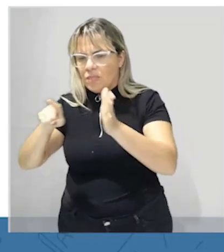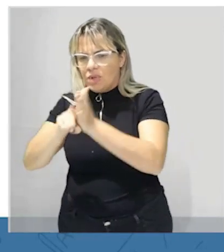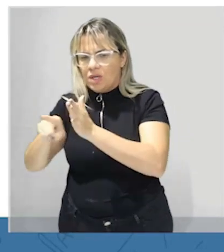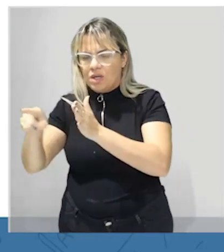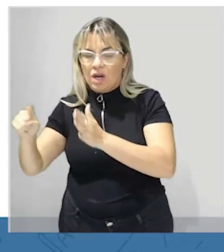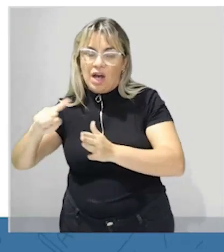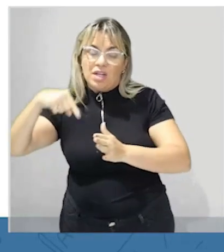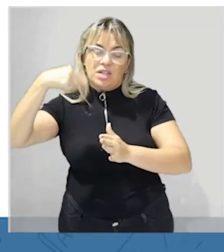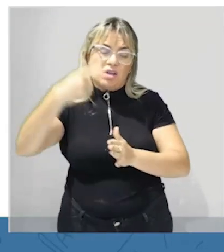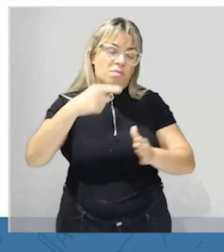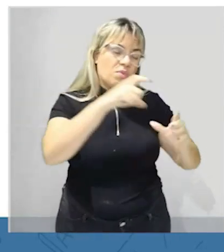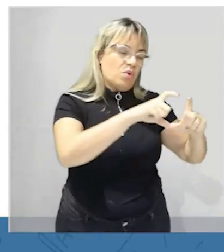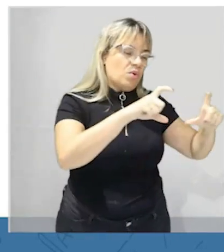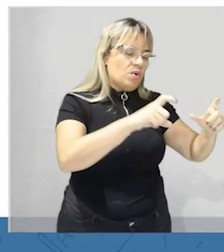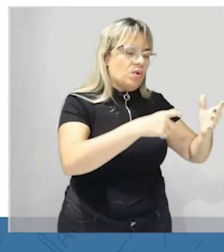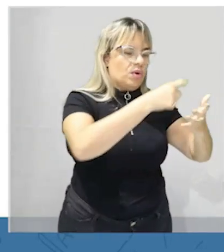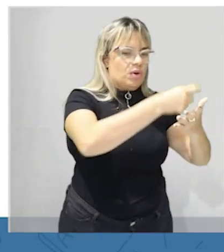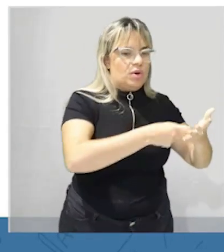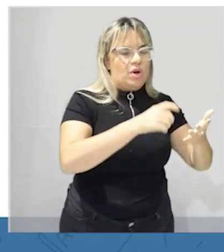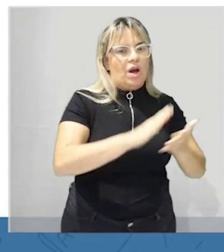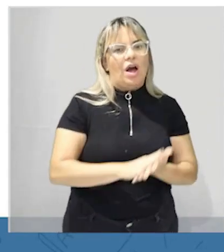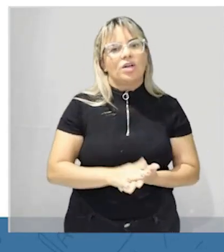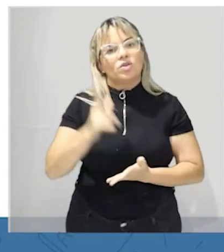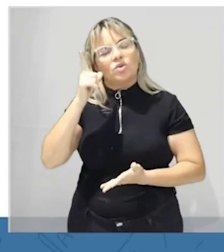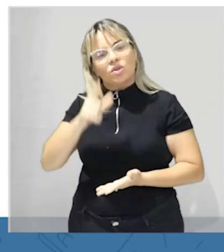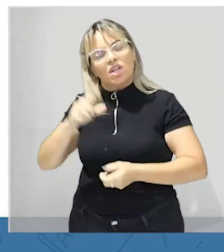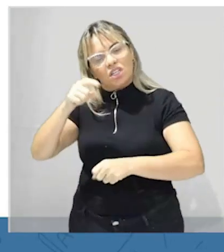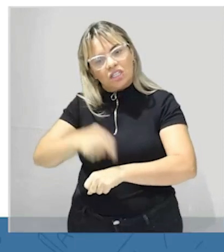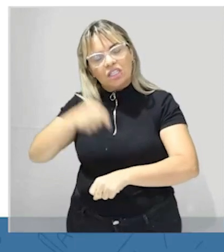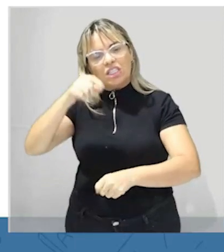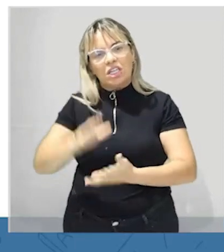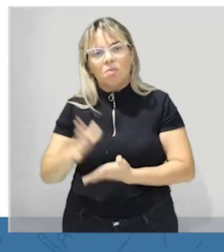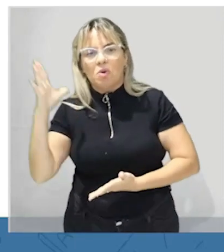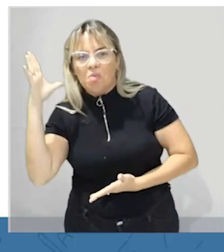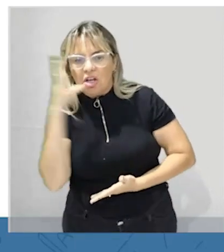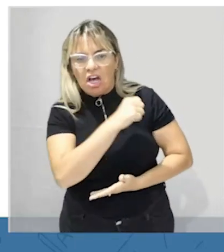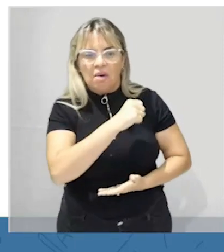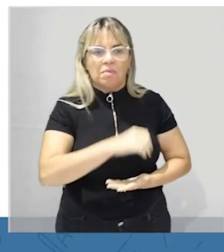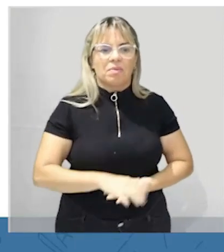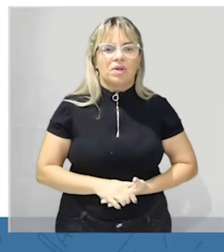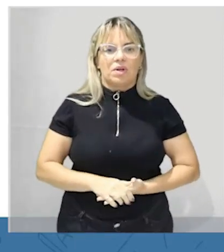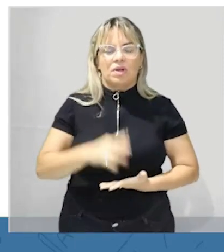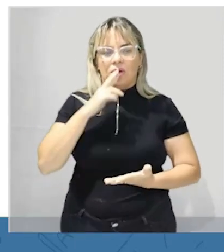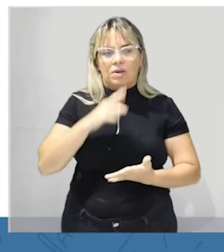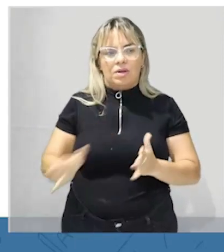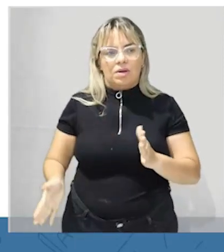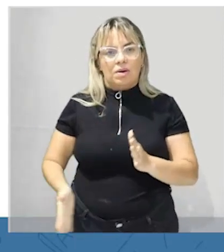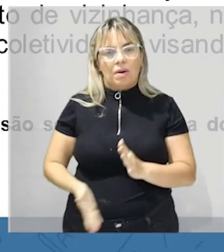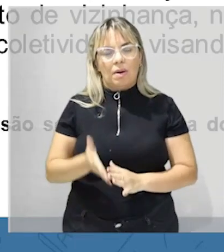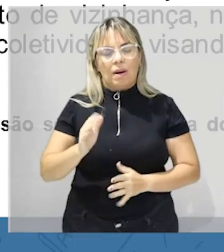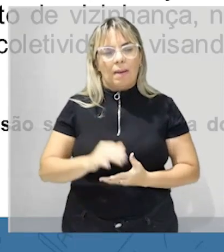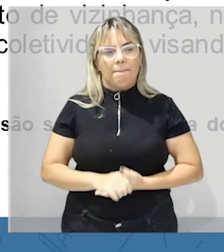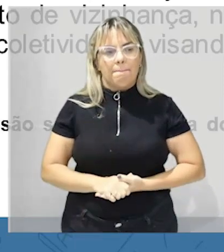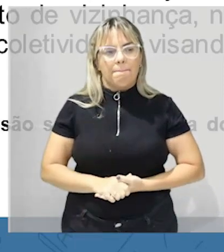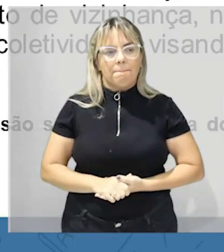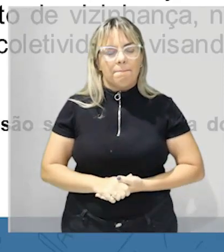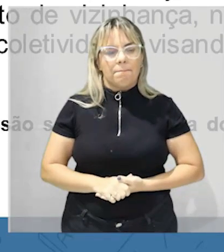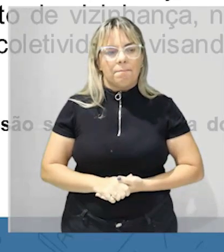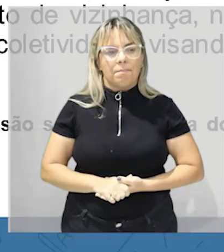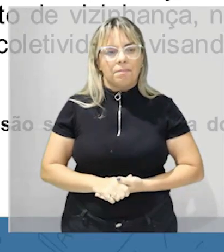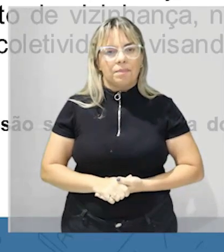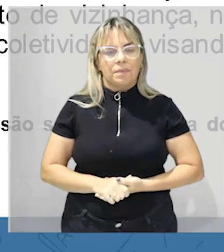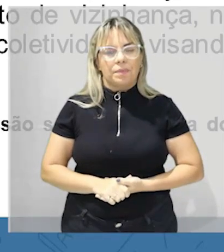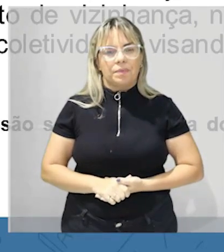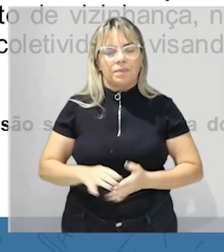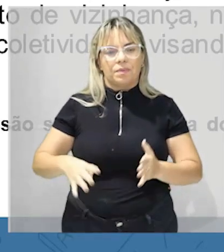tu pode ganhar tempo e tempo é fundamental nessas provas bora responder mais um vamos lá quarta questão